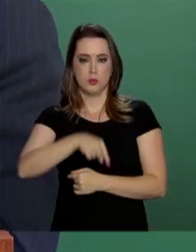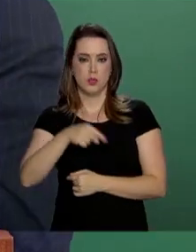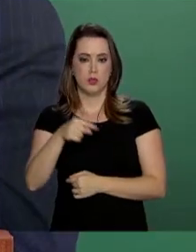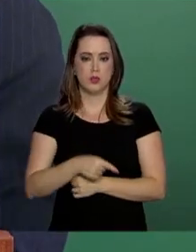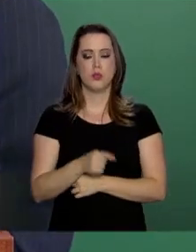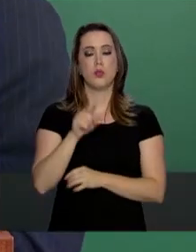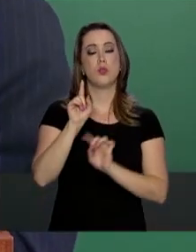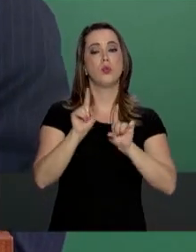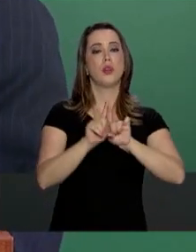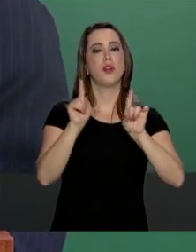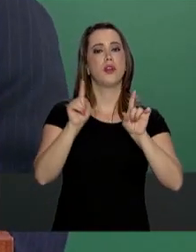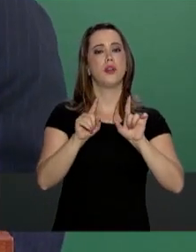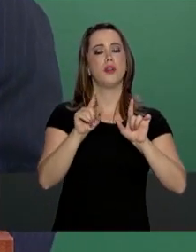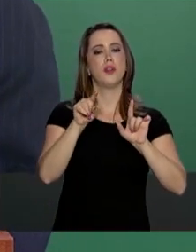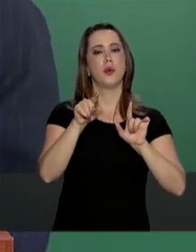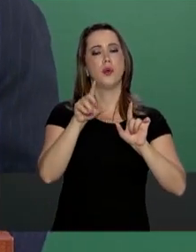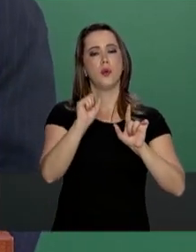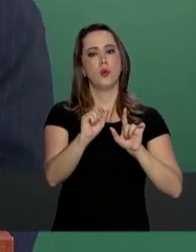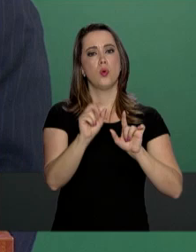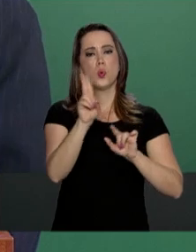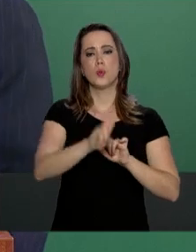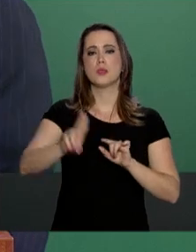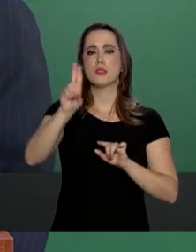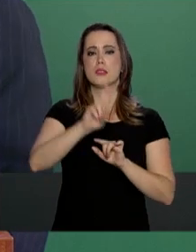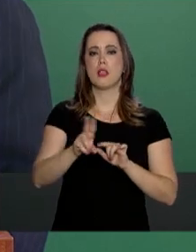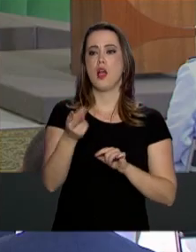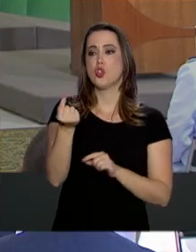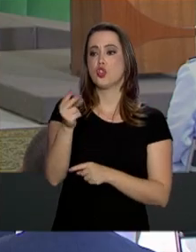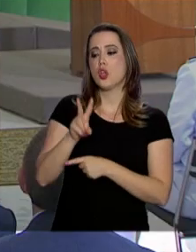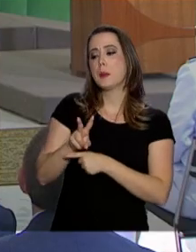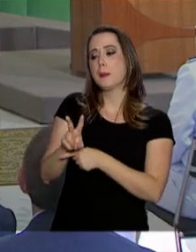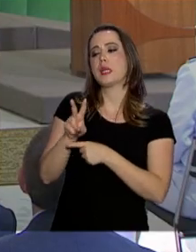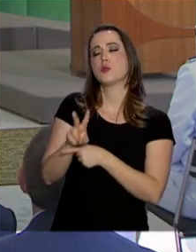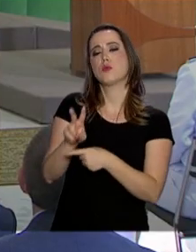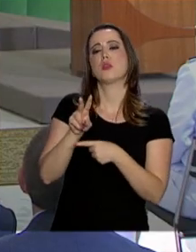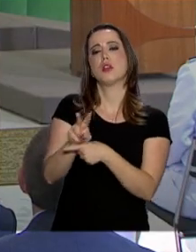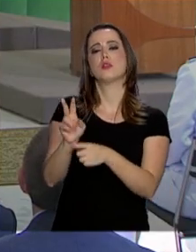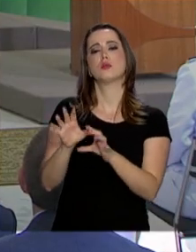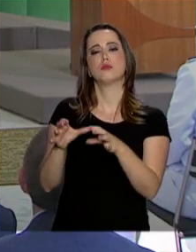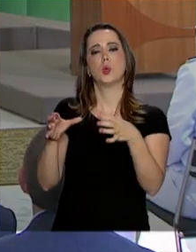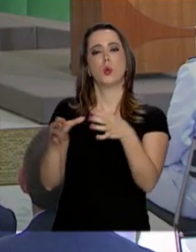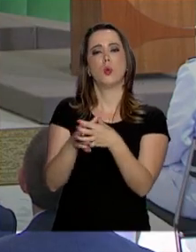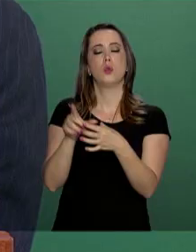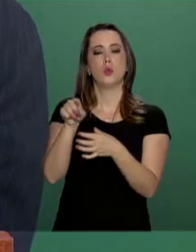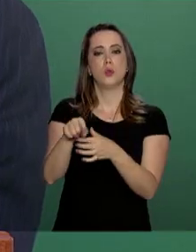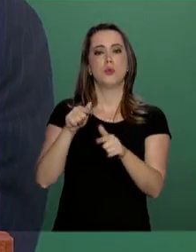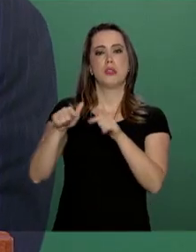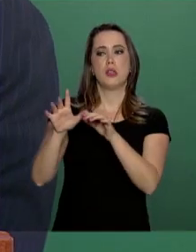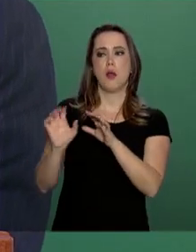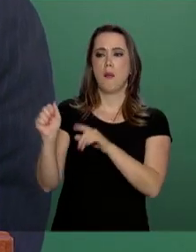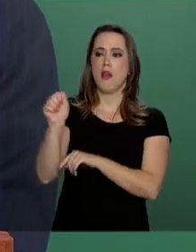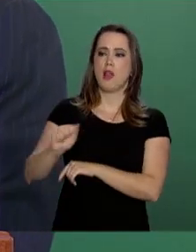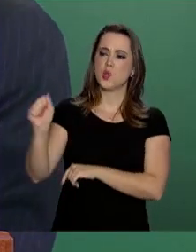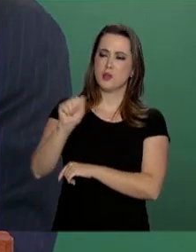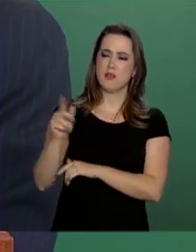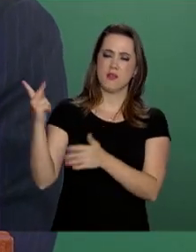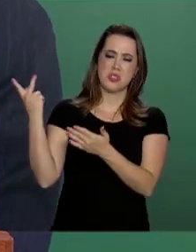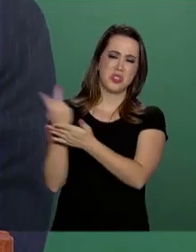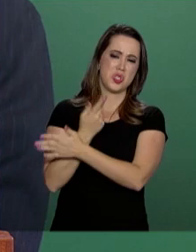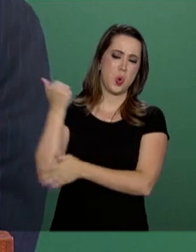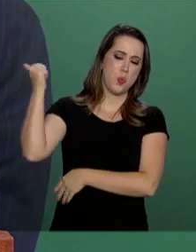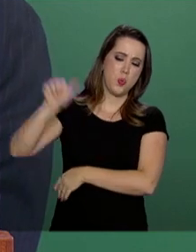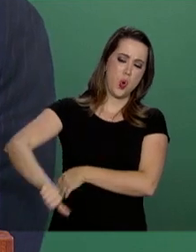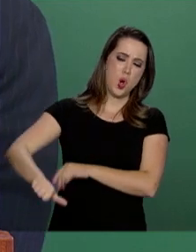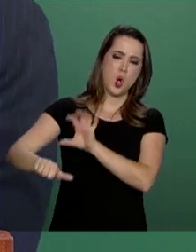um desvirtuamento usando a máquina de crédito através de associações perversas entre